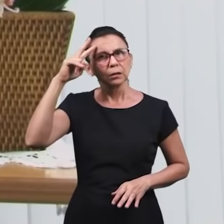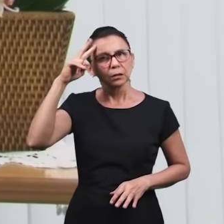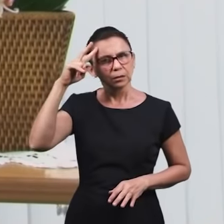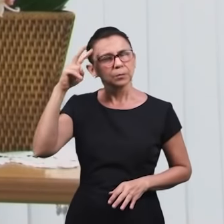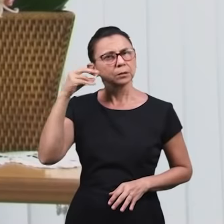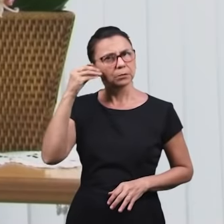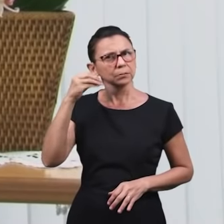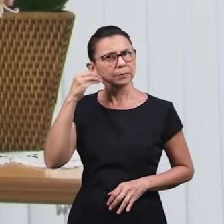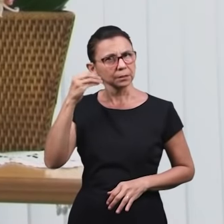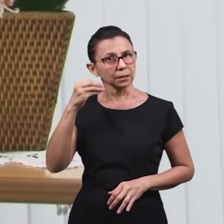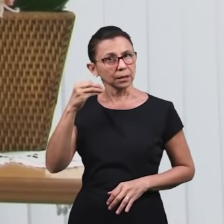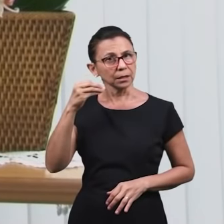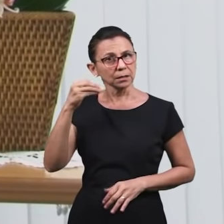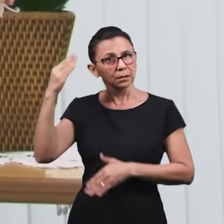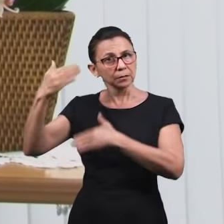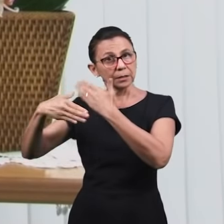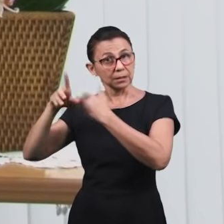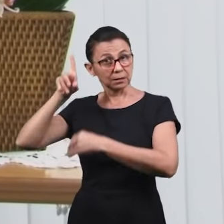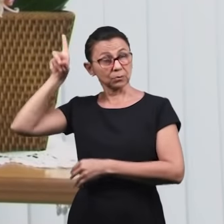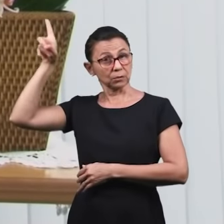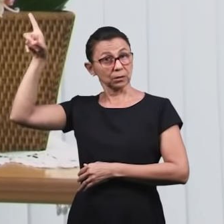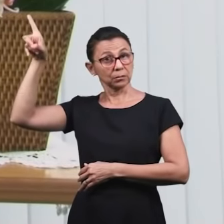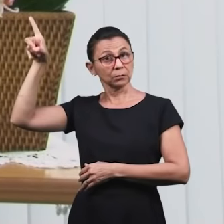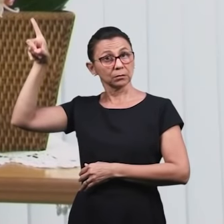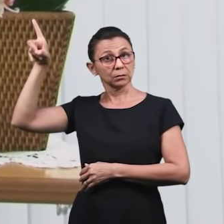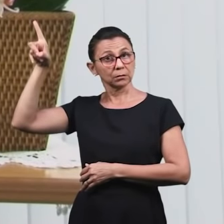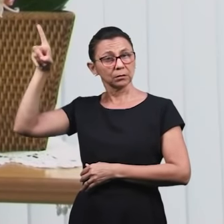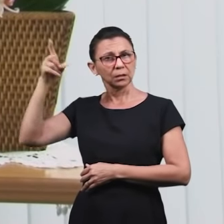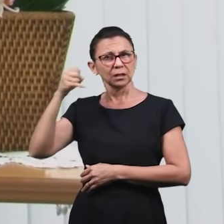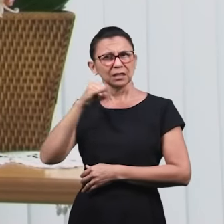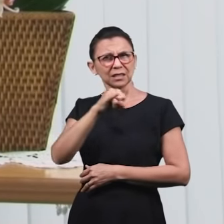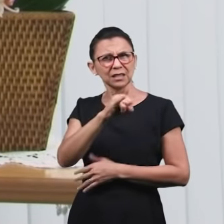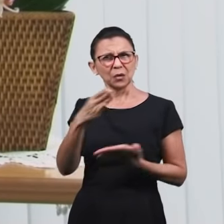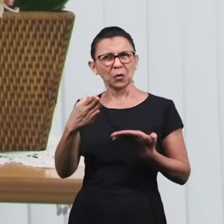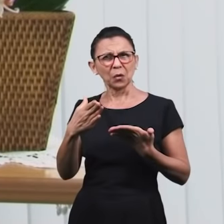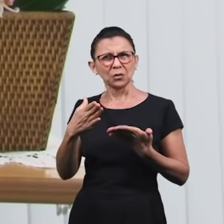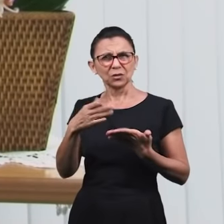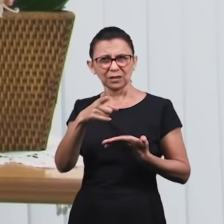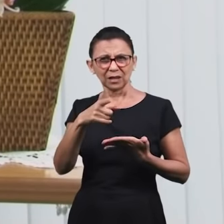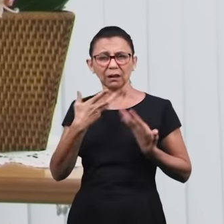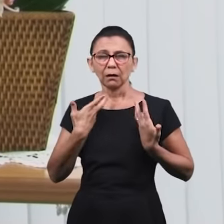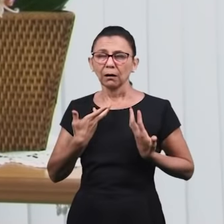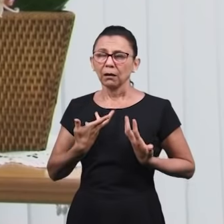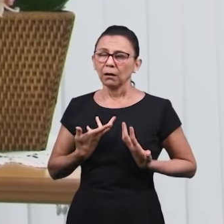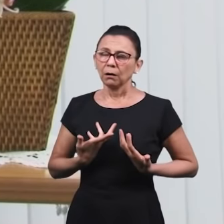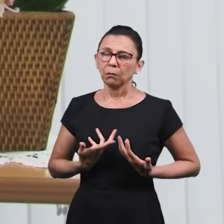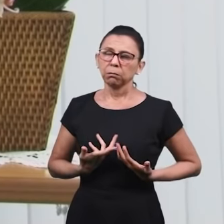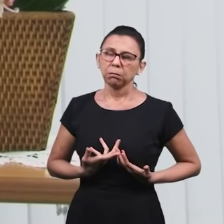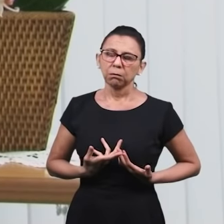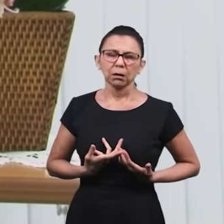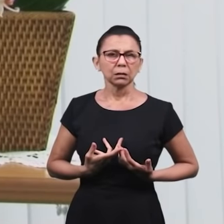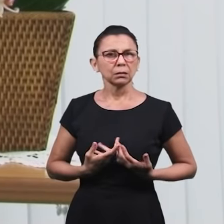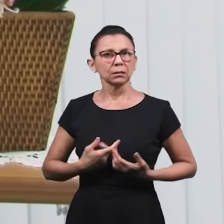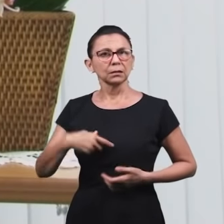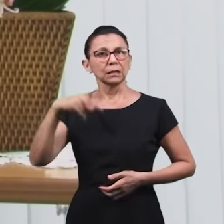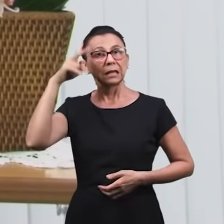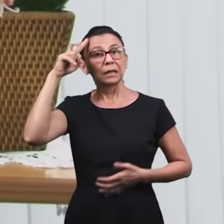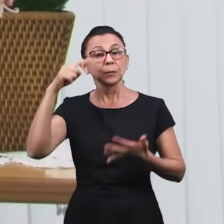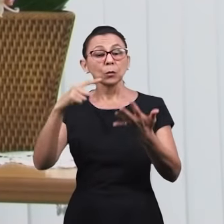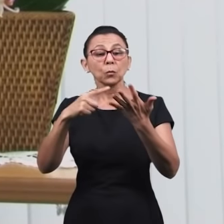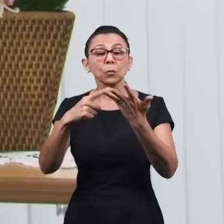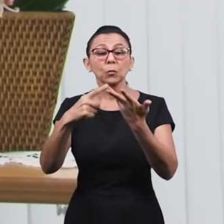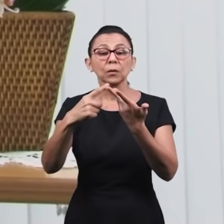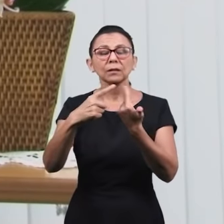lembre, das suas experiências, na obra, do Espírito Santo, se hoje, você está, se sentindo cansado,